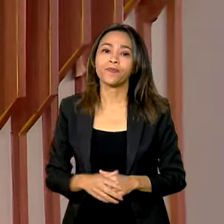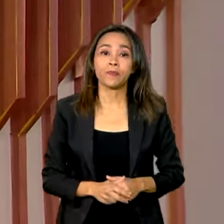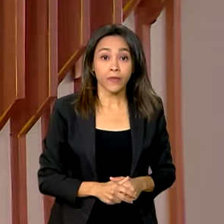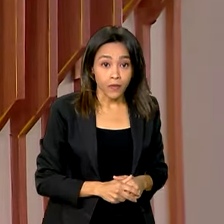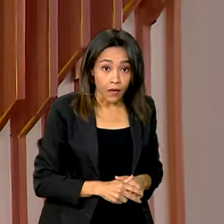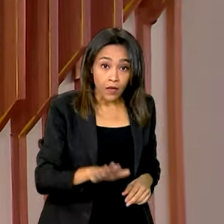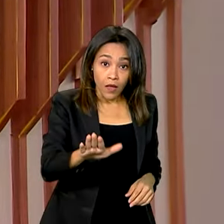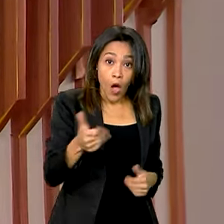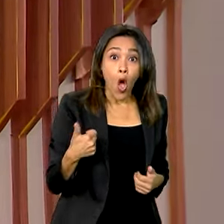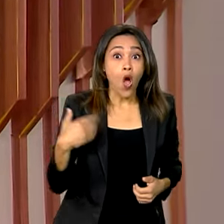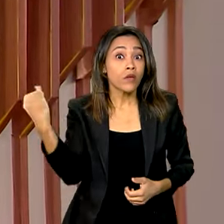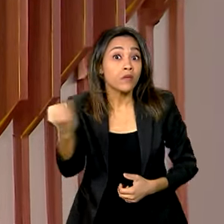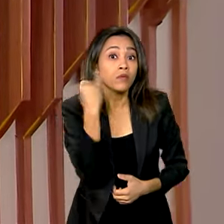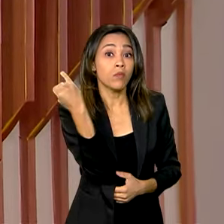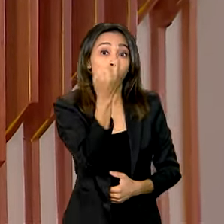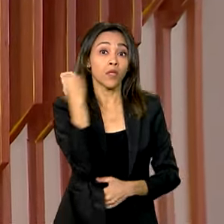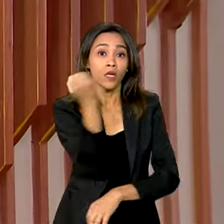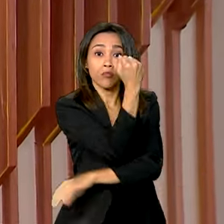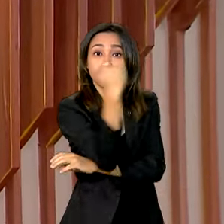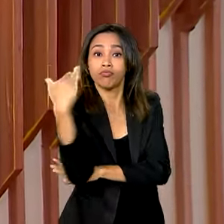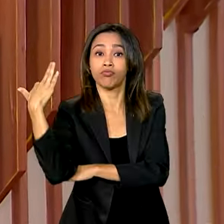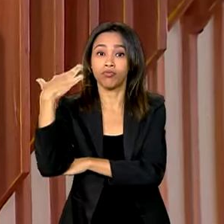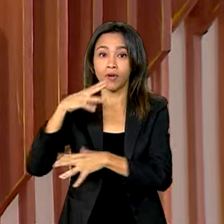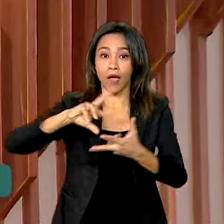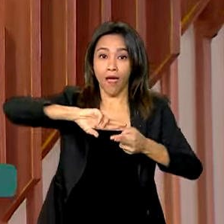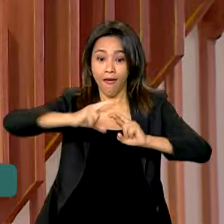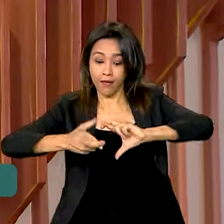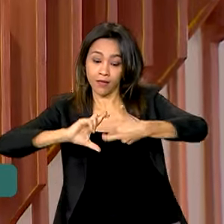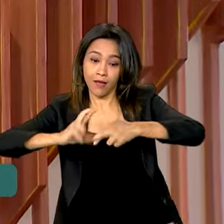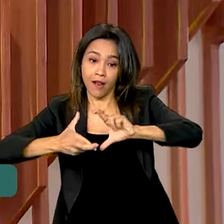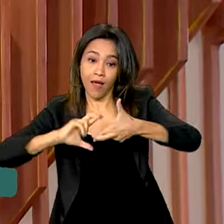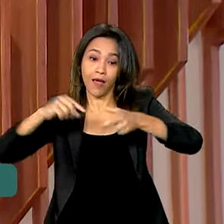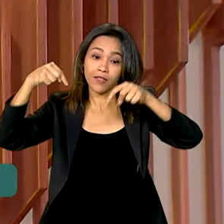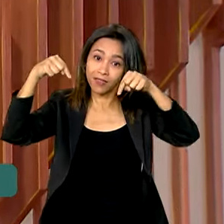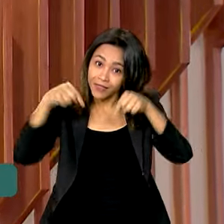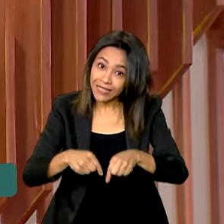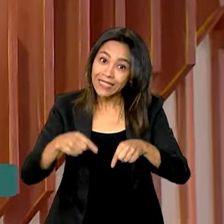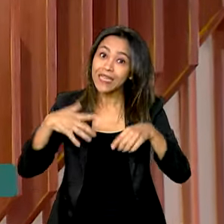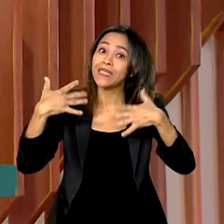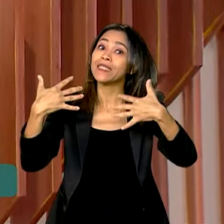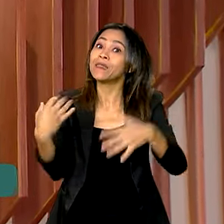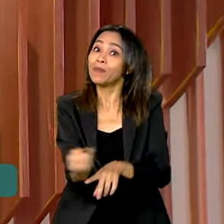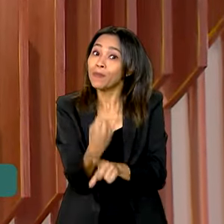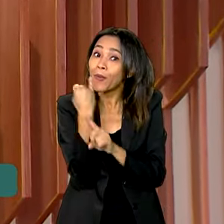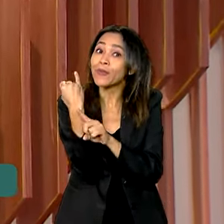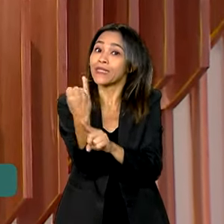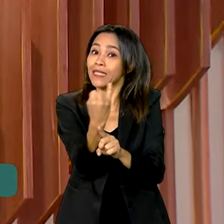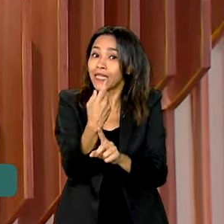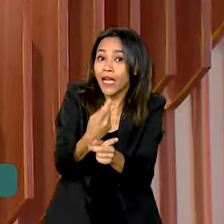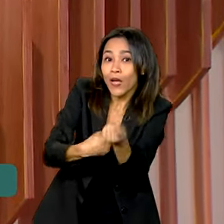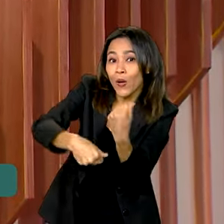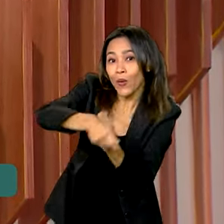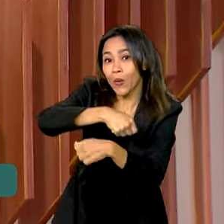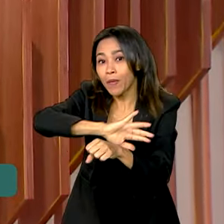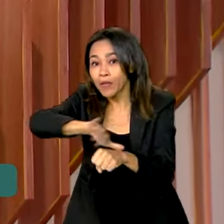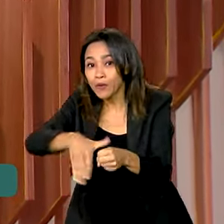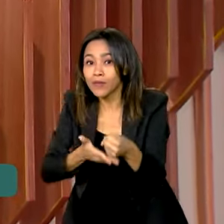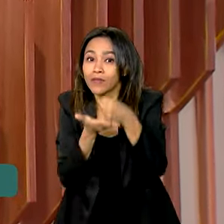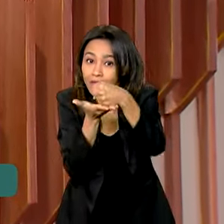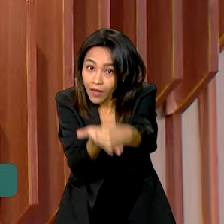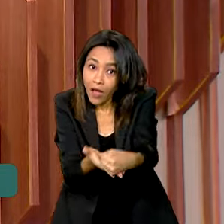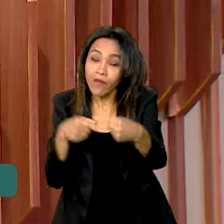Fundamental para o meio ambiente, a reciclagem faz parte da chamada economia circular, um modelo de mercado que